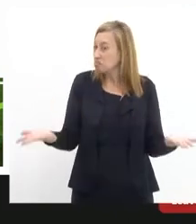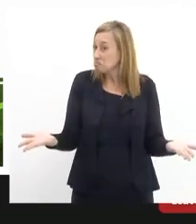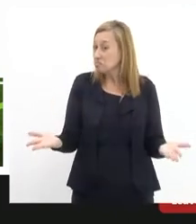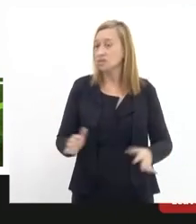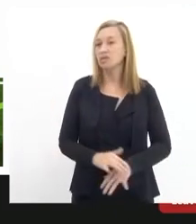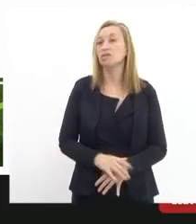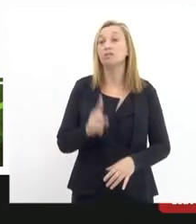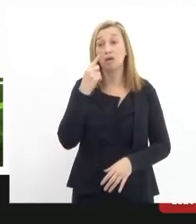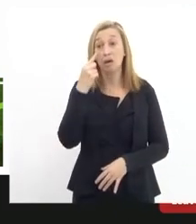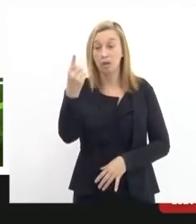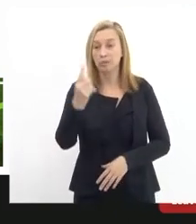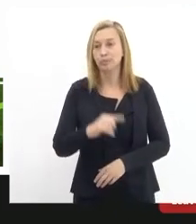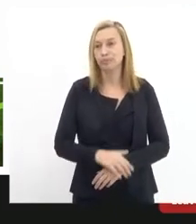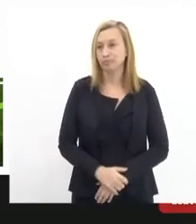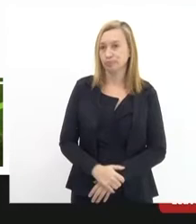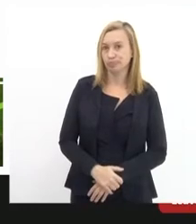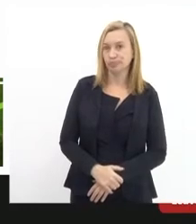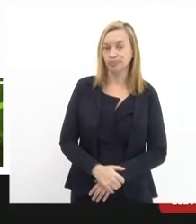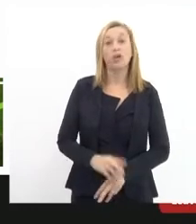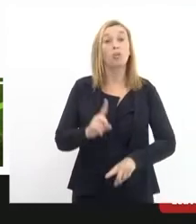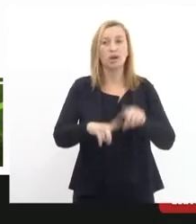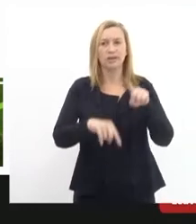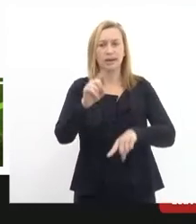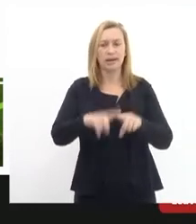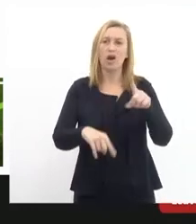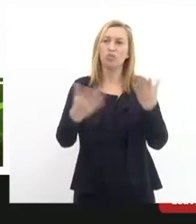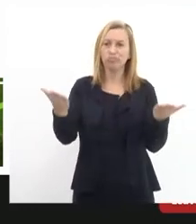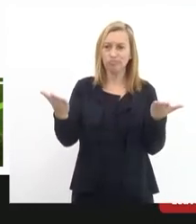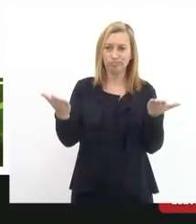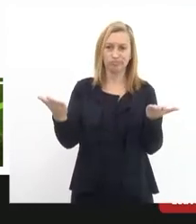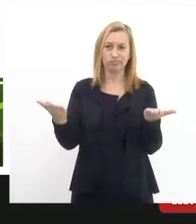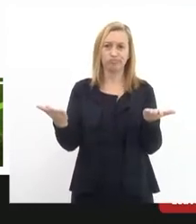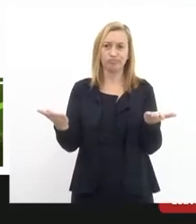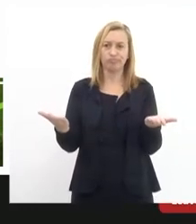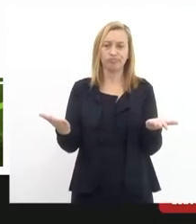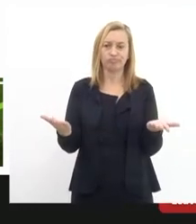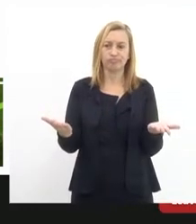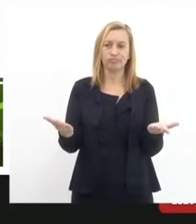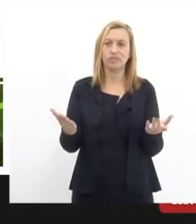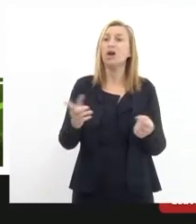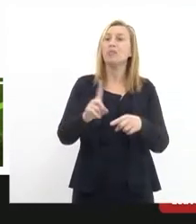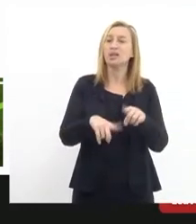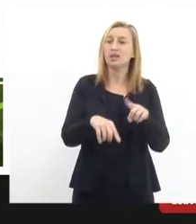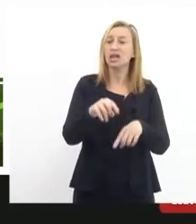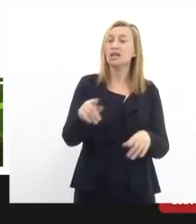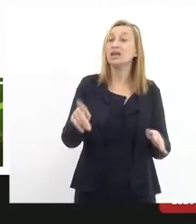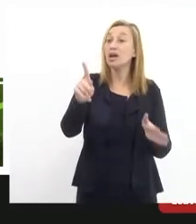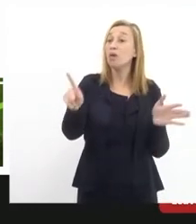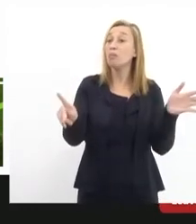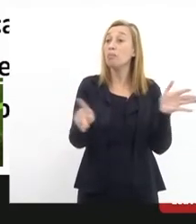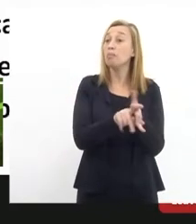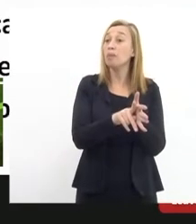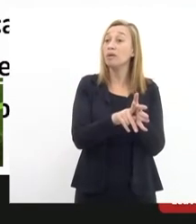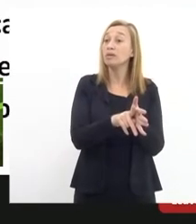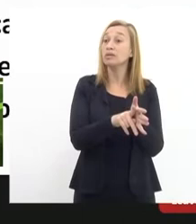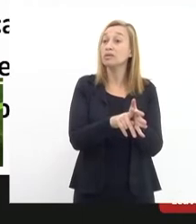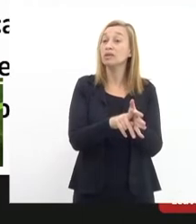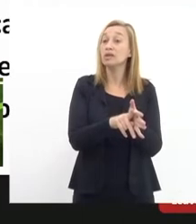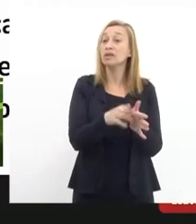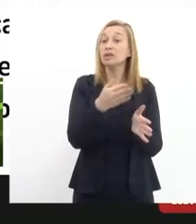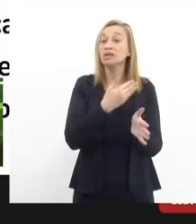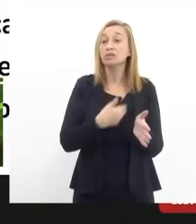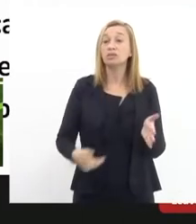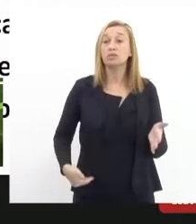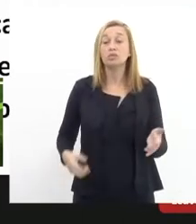Olha aí. Esse é o material do desmonte. Esse é o bem cultural. O bem cultural foi desmontado e